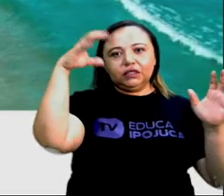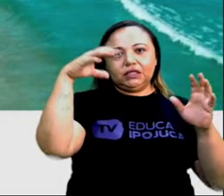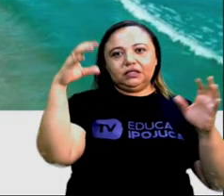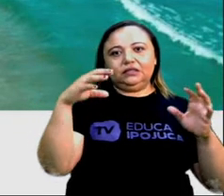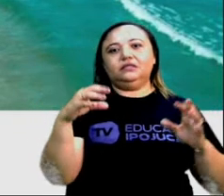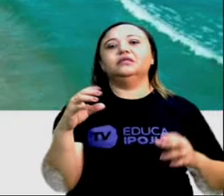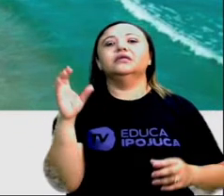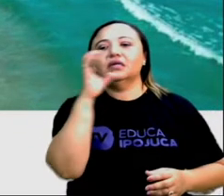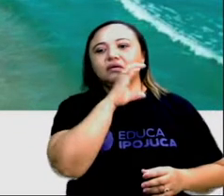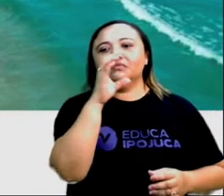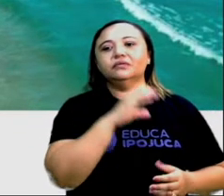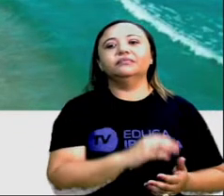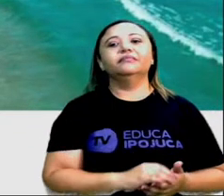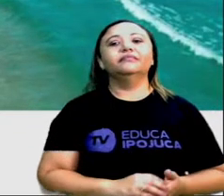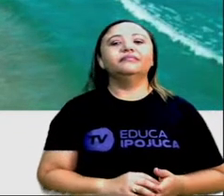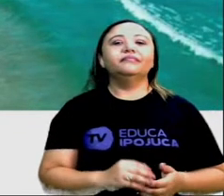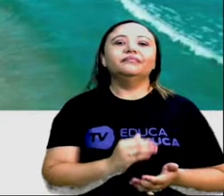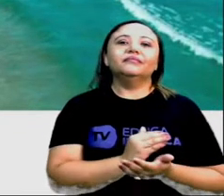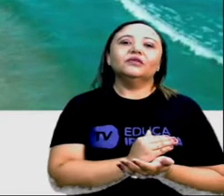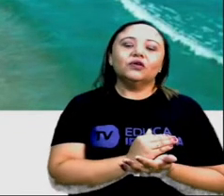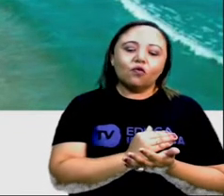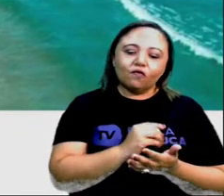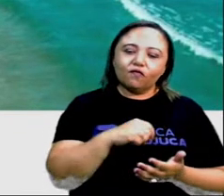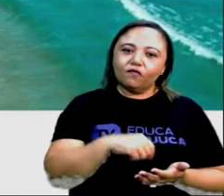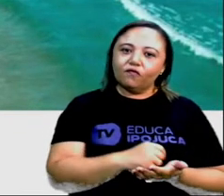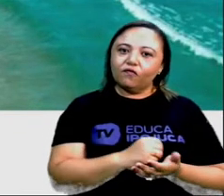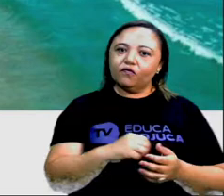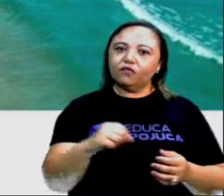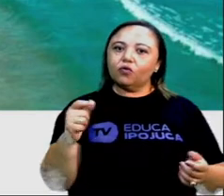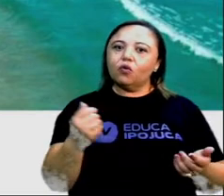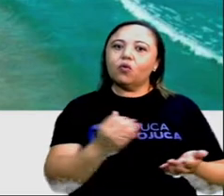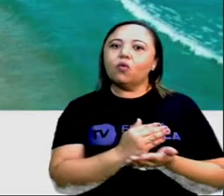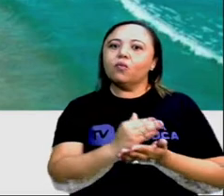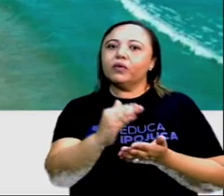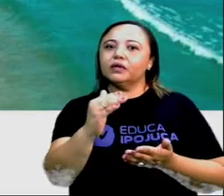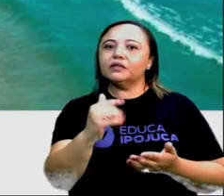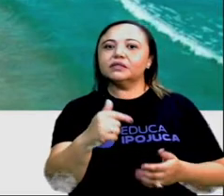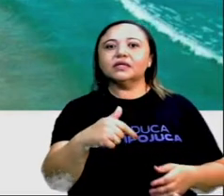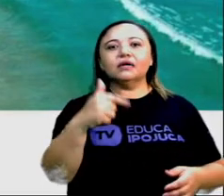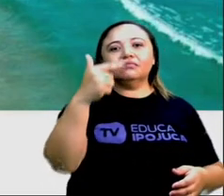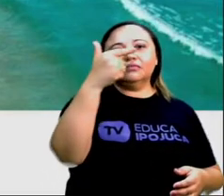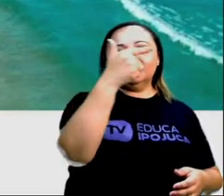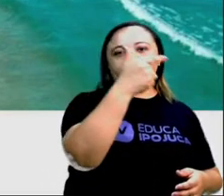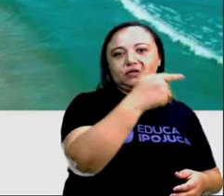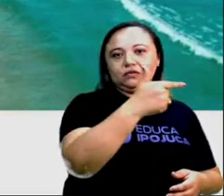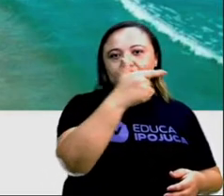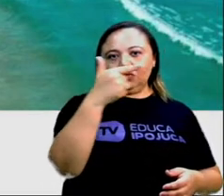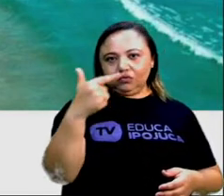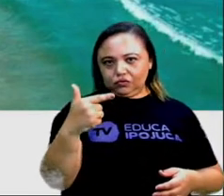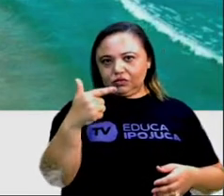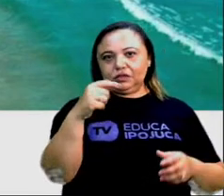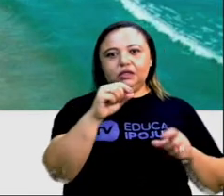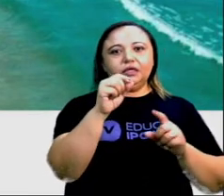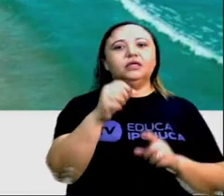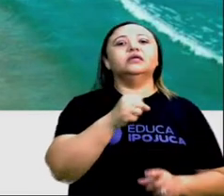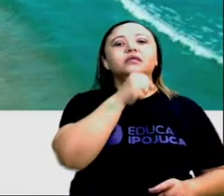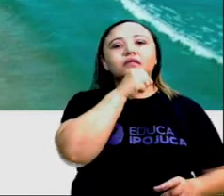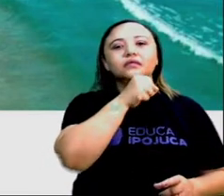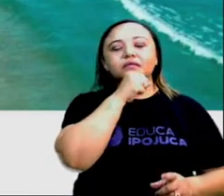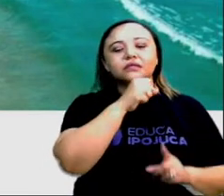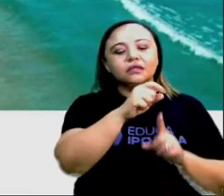esse verão? No dia 21 a 22 de dezembro e acaba o verão no dia 20 a 21 de